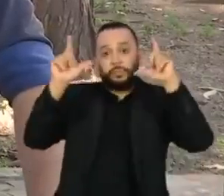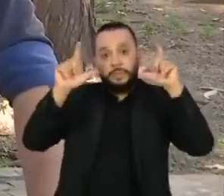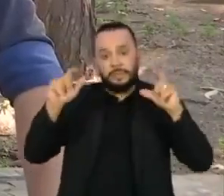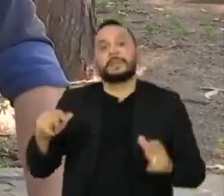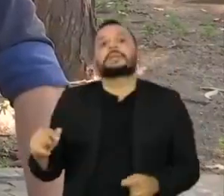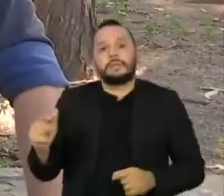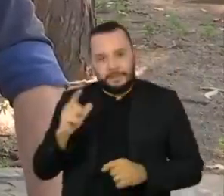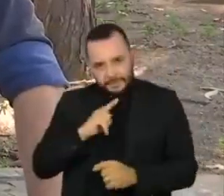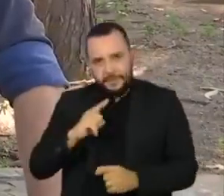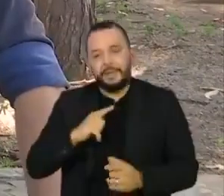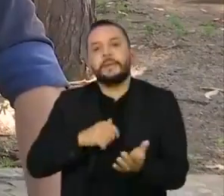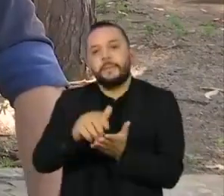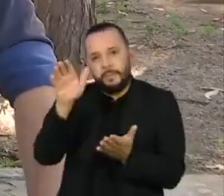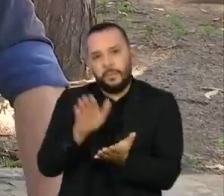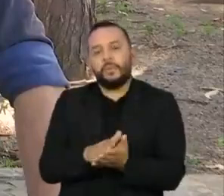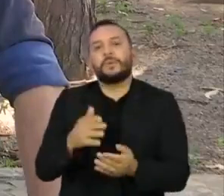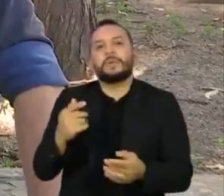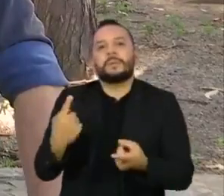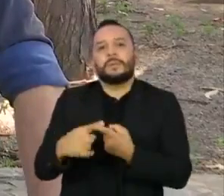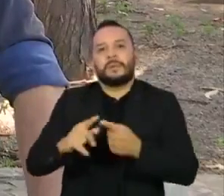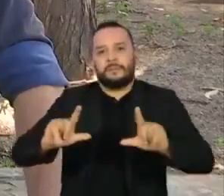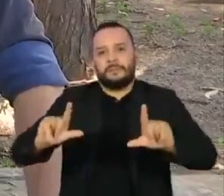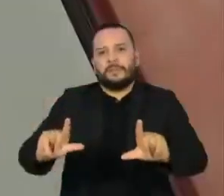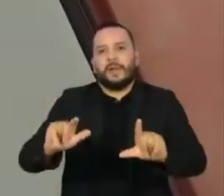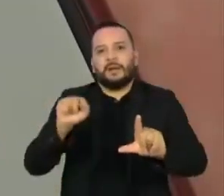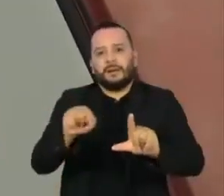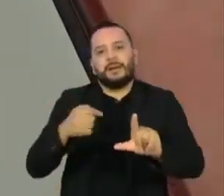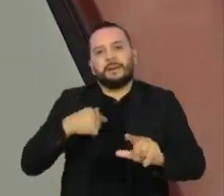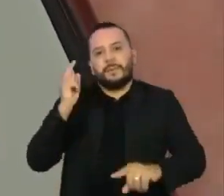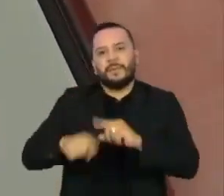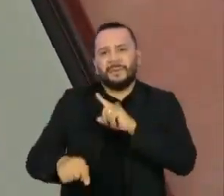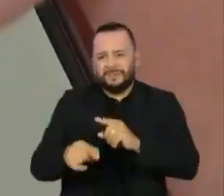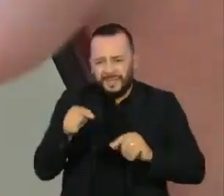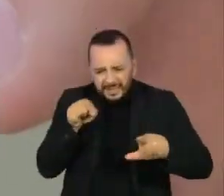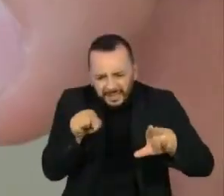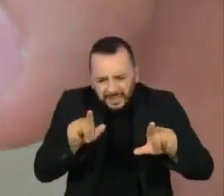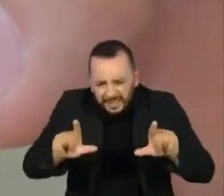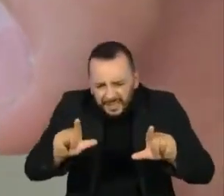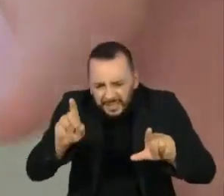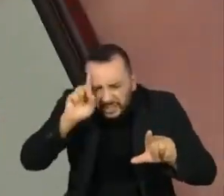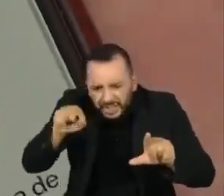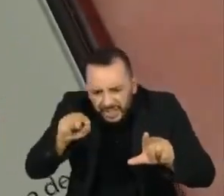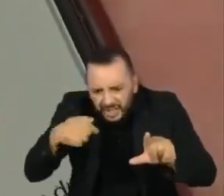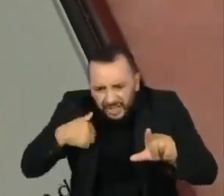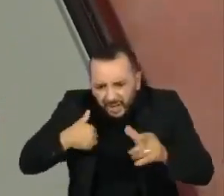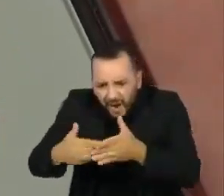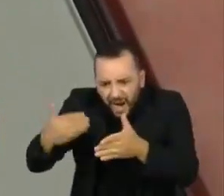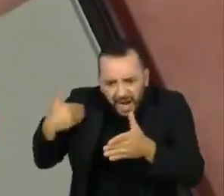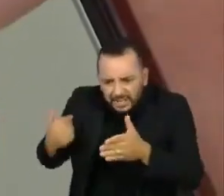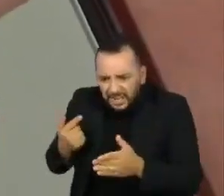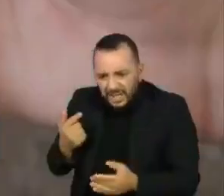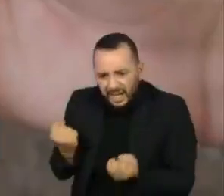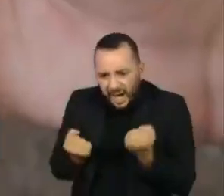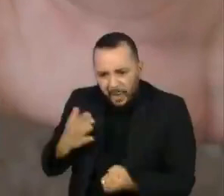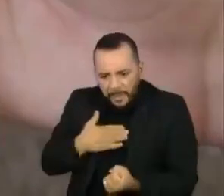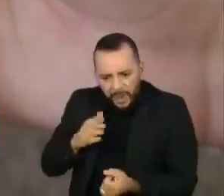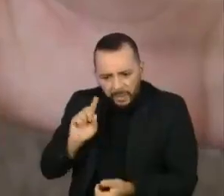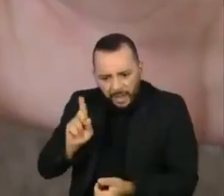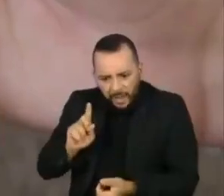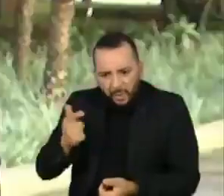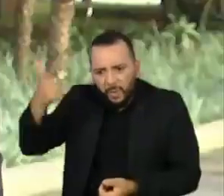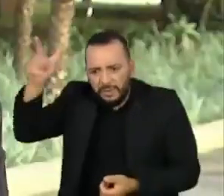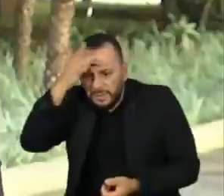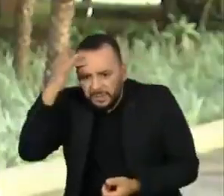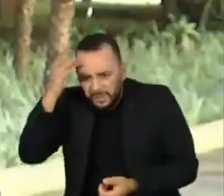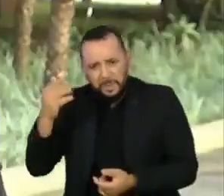infração de rodízio. A data da multa era anterior à da compra do carro, mas, mesmo assim, o documento veio no